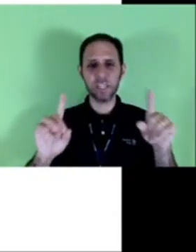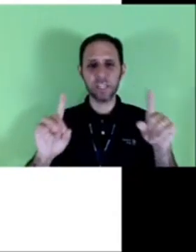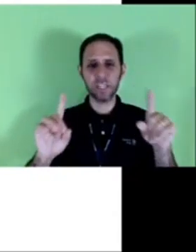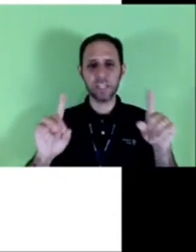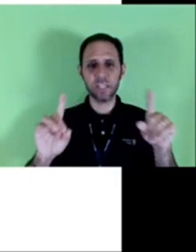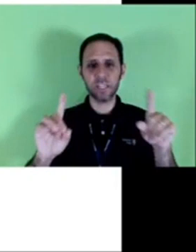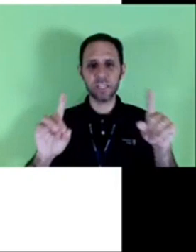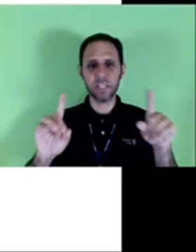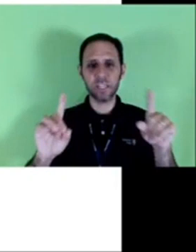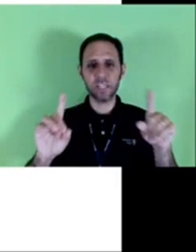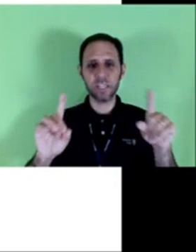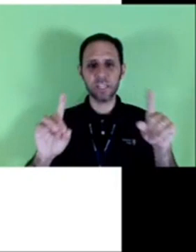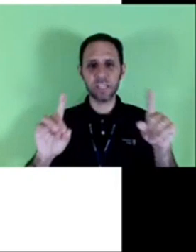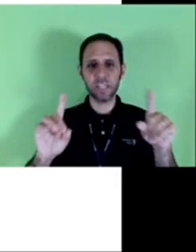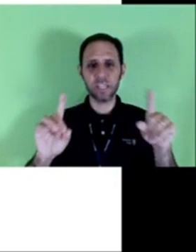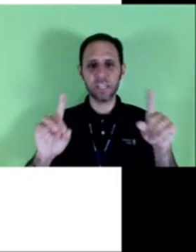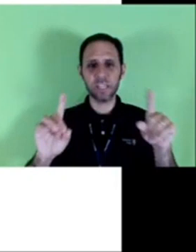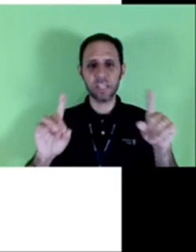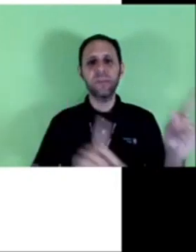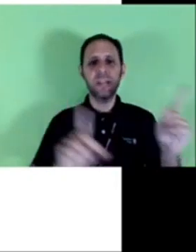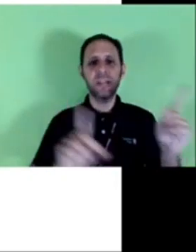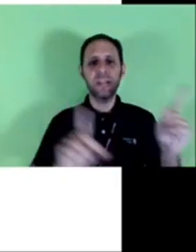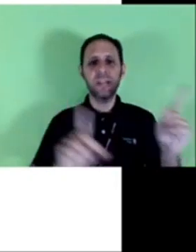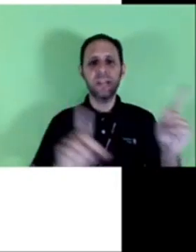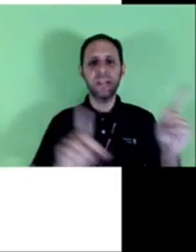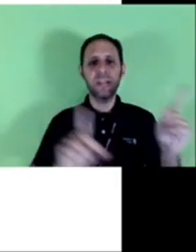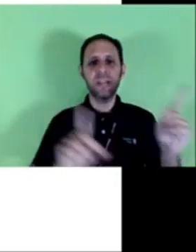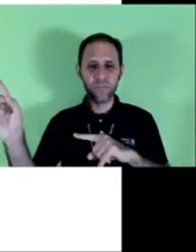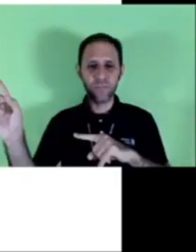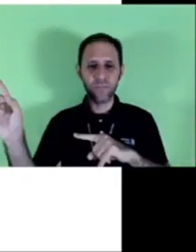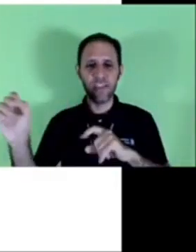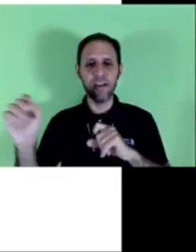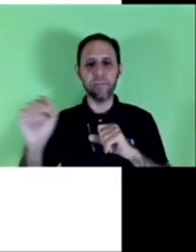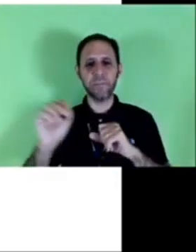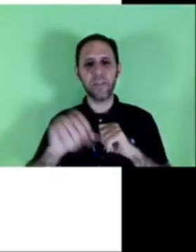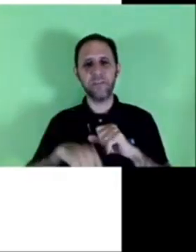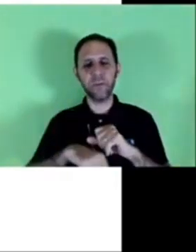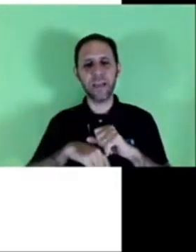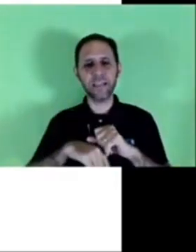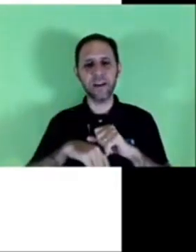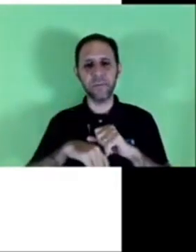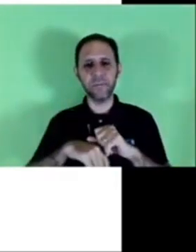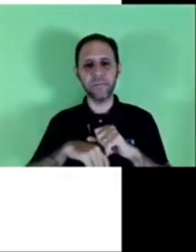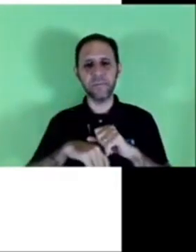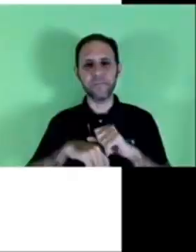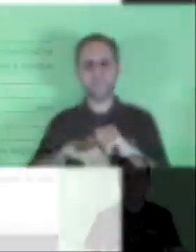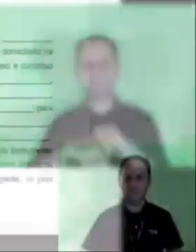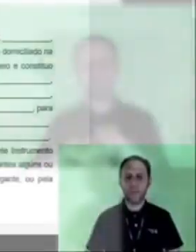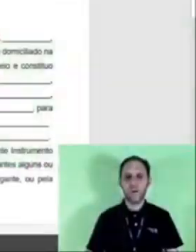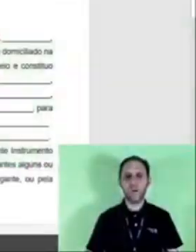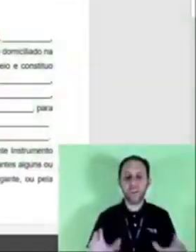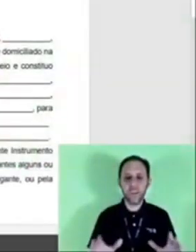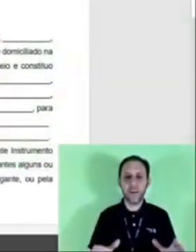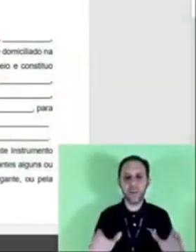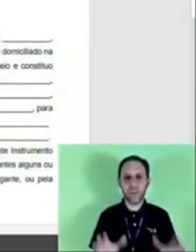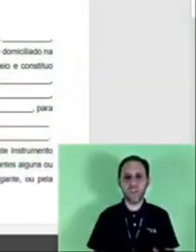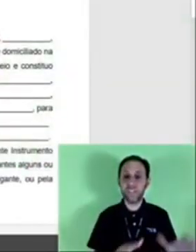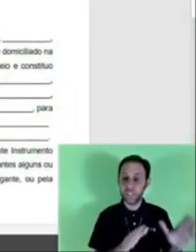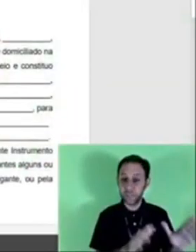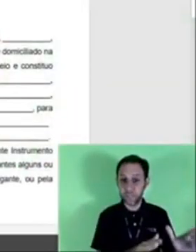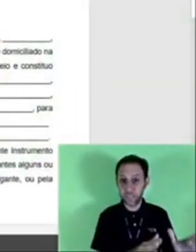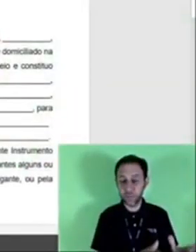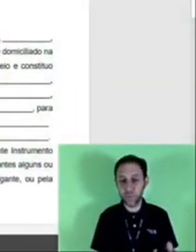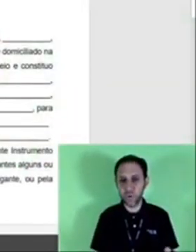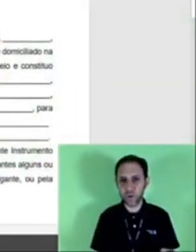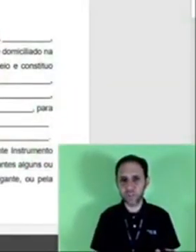nós temos as informações. Vamos ver lá no Word como é que isso ficaria? Vamos lá, então. Ok? Agora